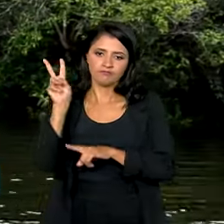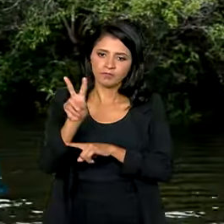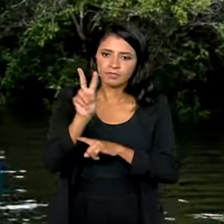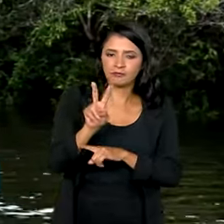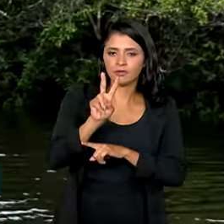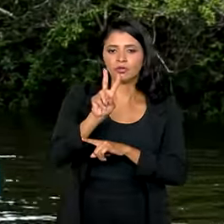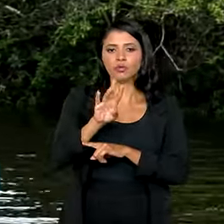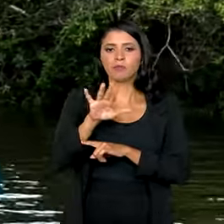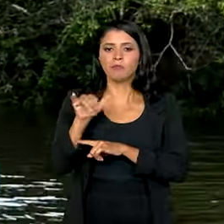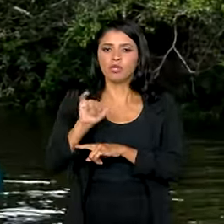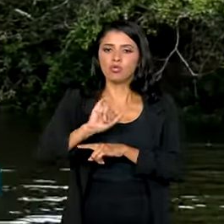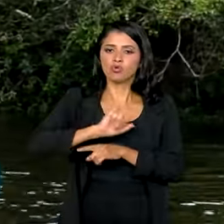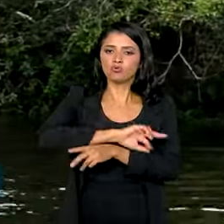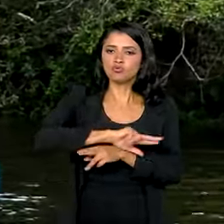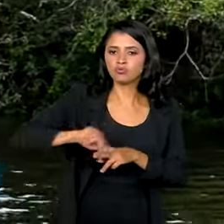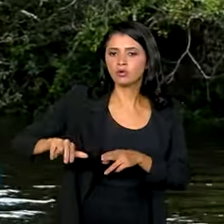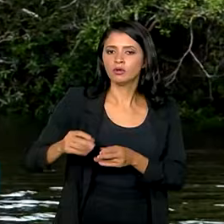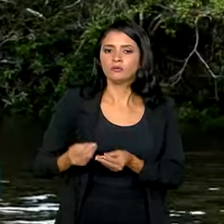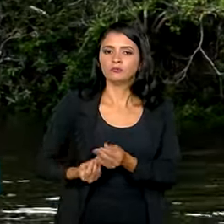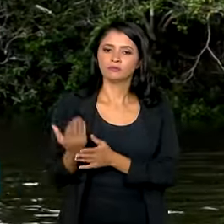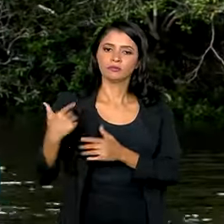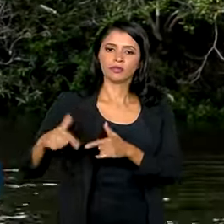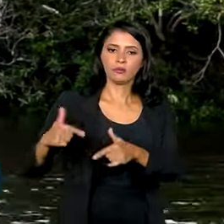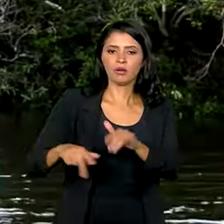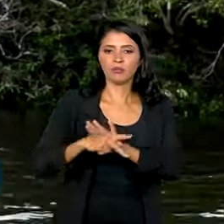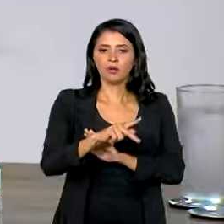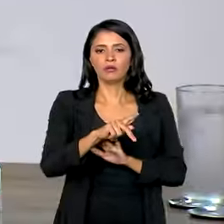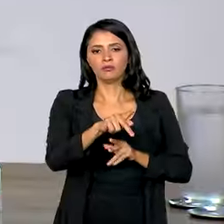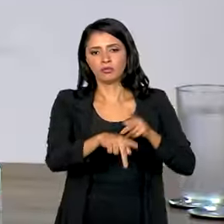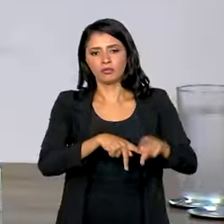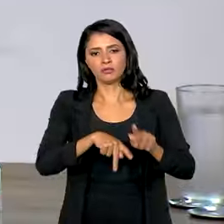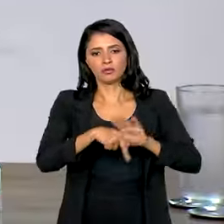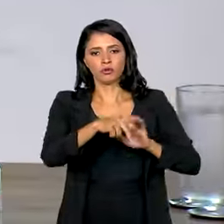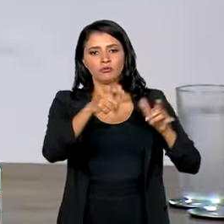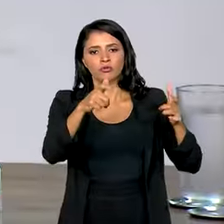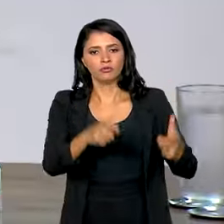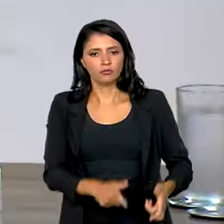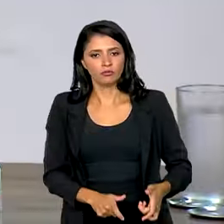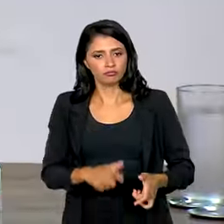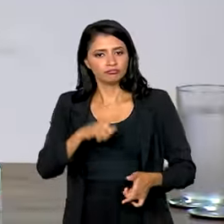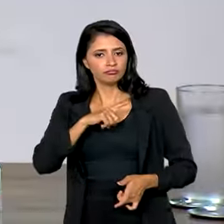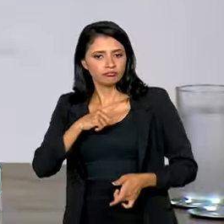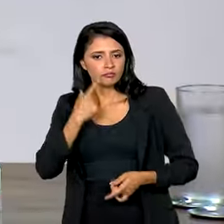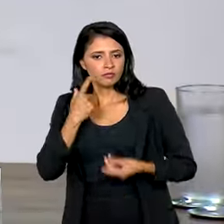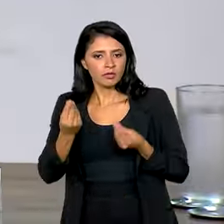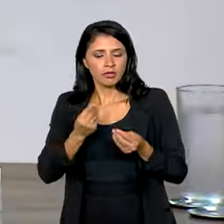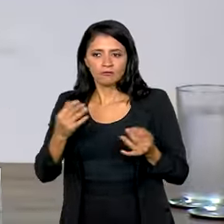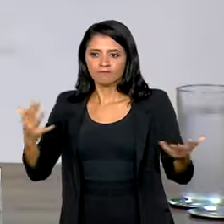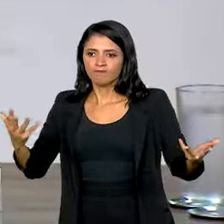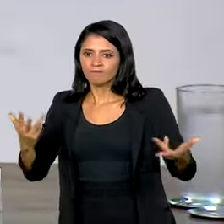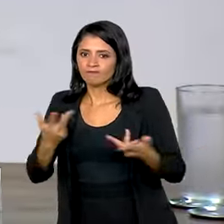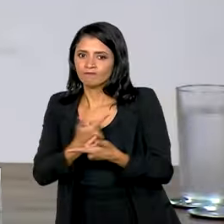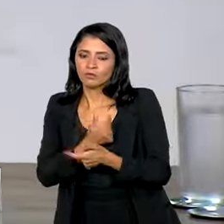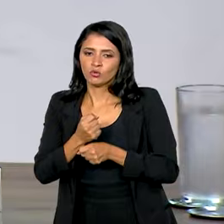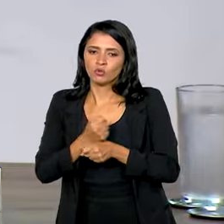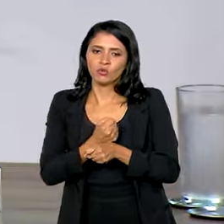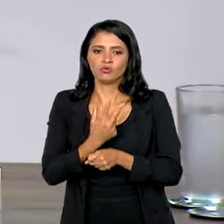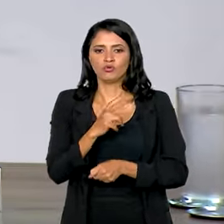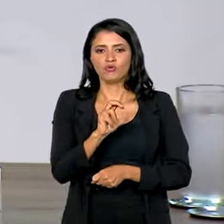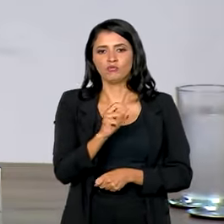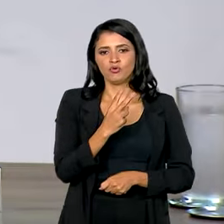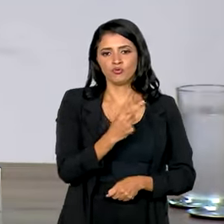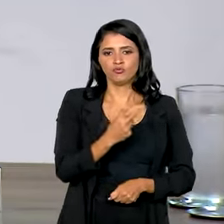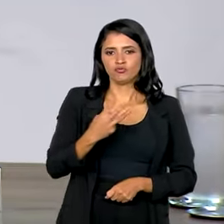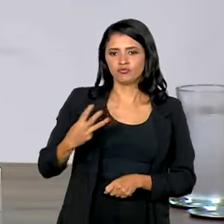e gerando emprego e renda para a população local. A gente teve um desempenho surpreendente em 2023,